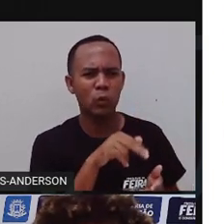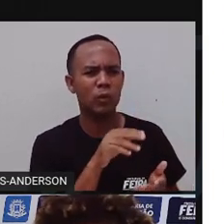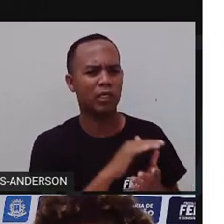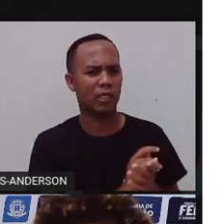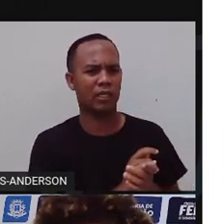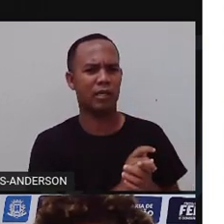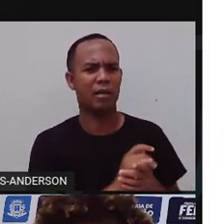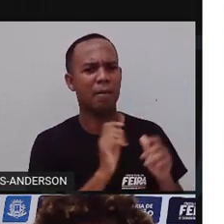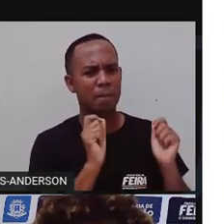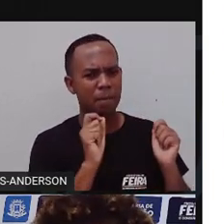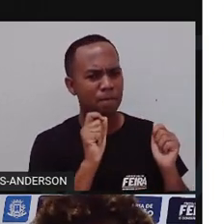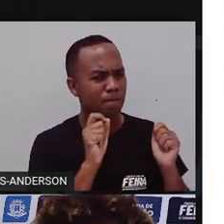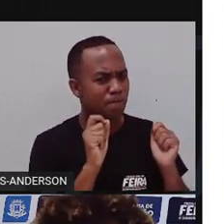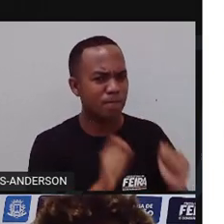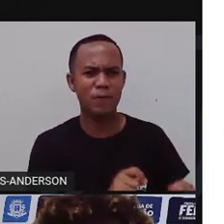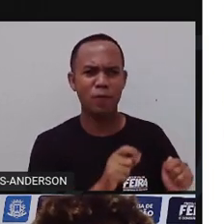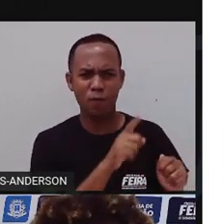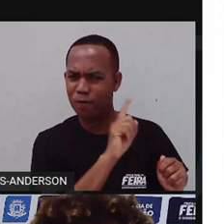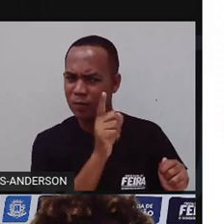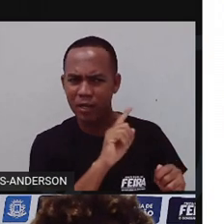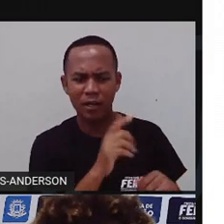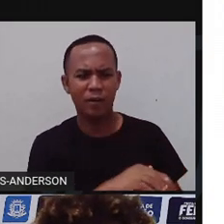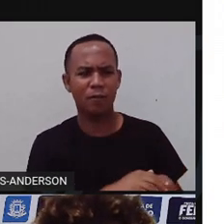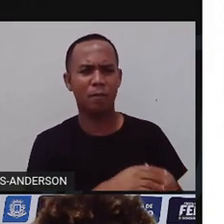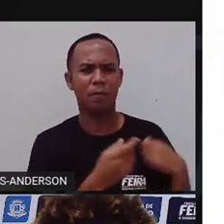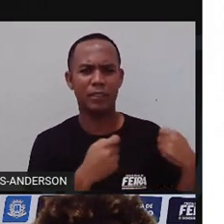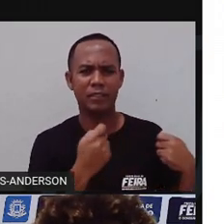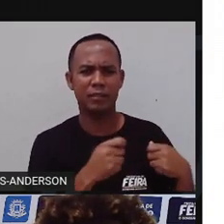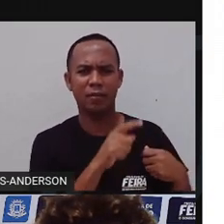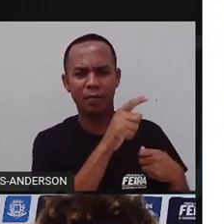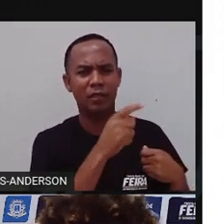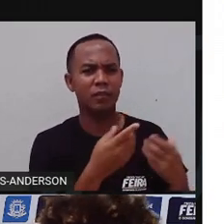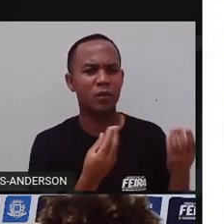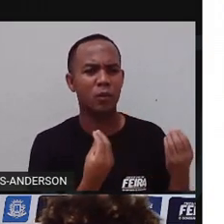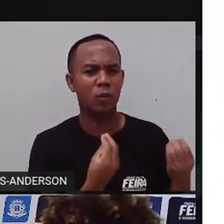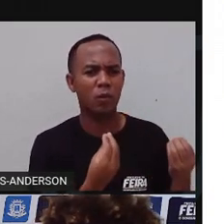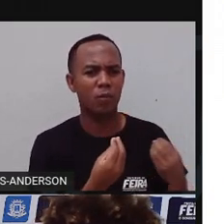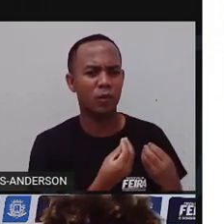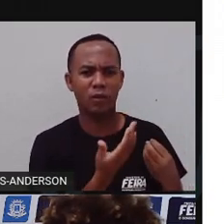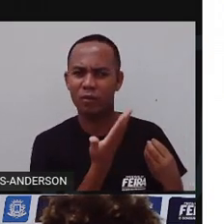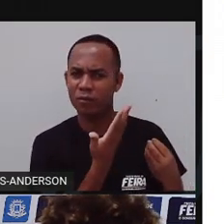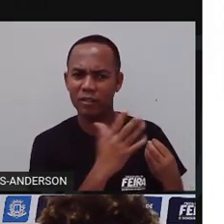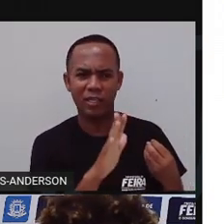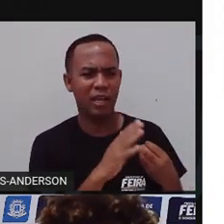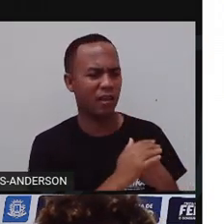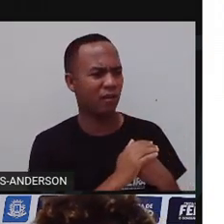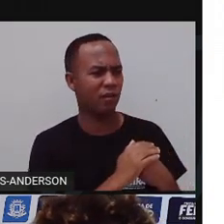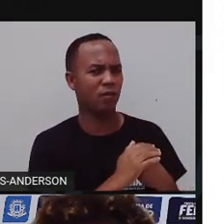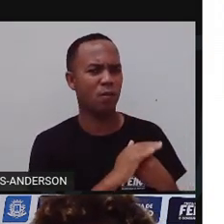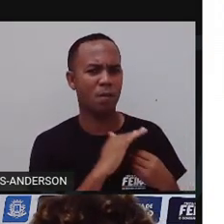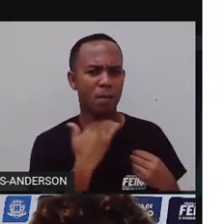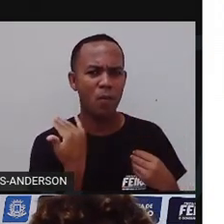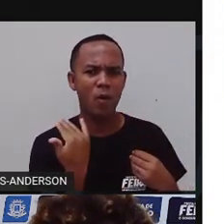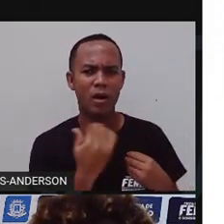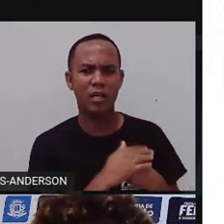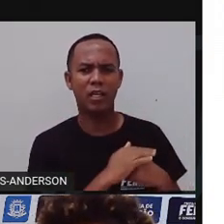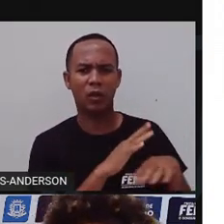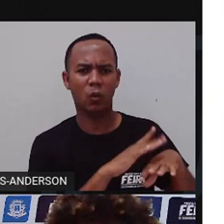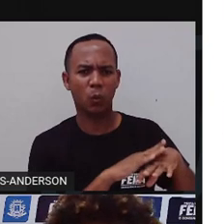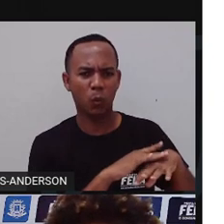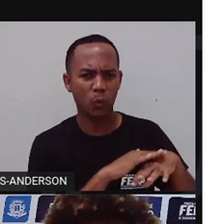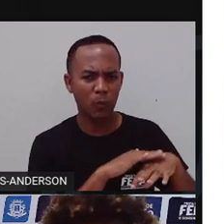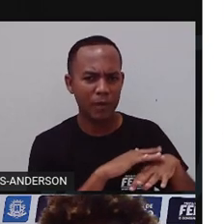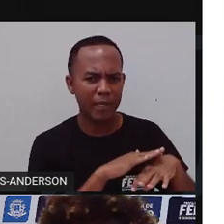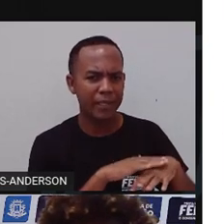sabe que pode prejudicar as pessoas. E principalmente você. Eu não quero morrer com leptospirose